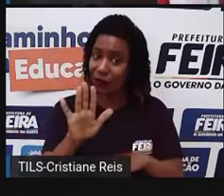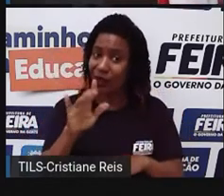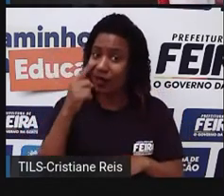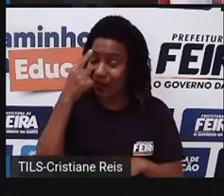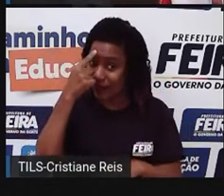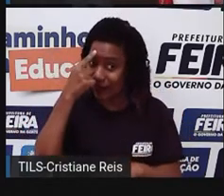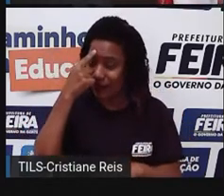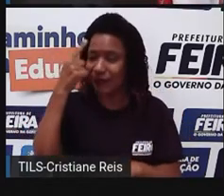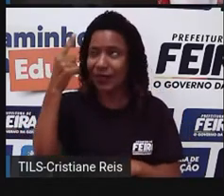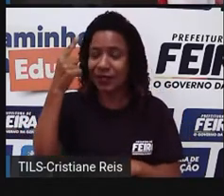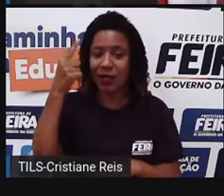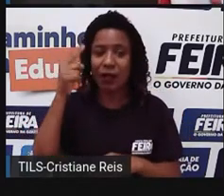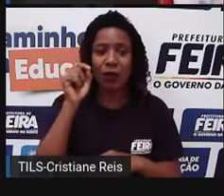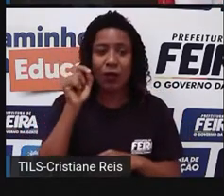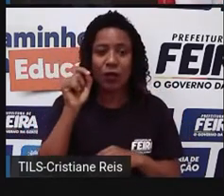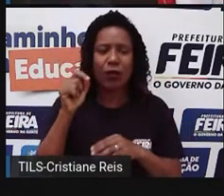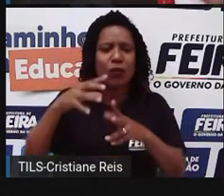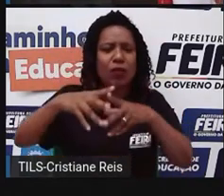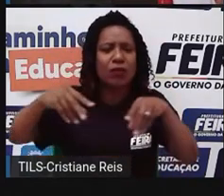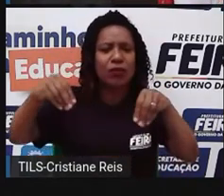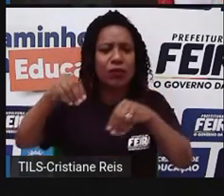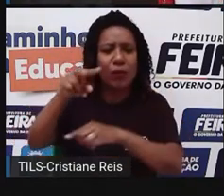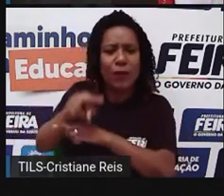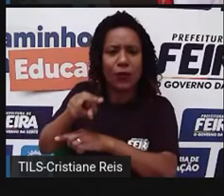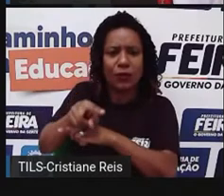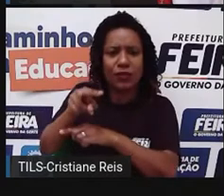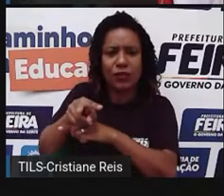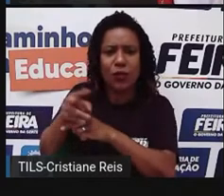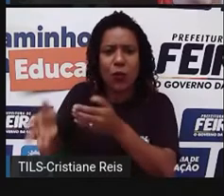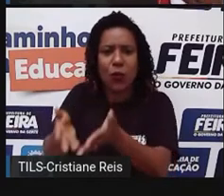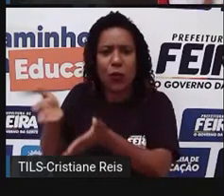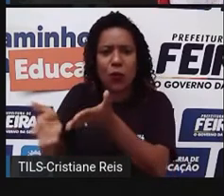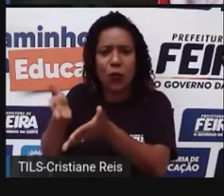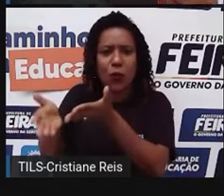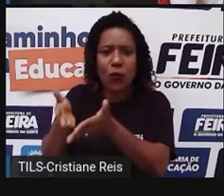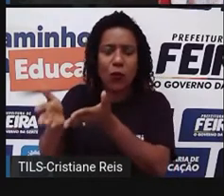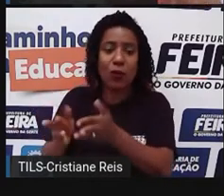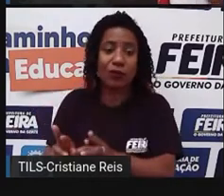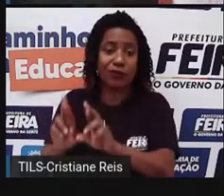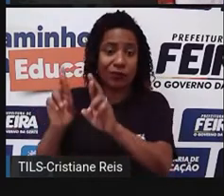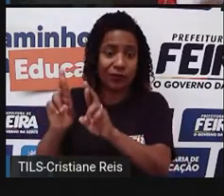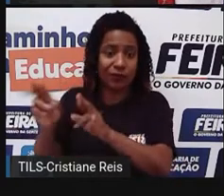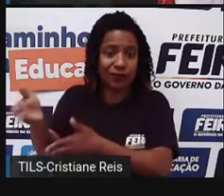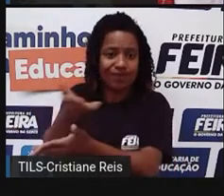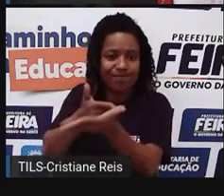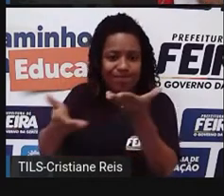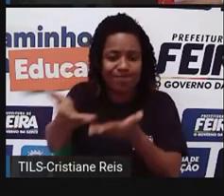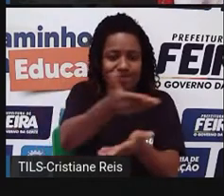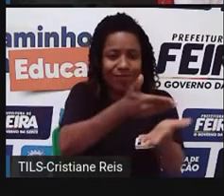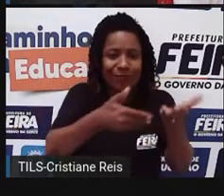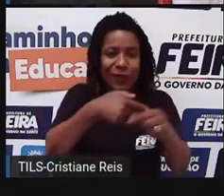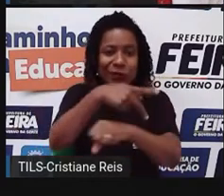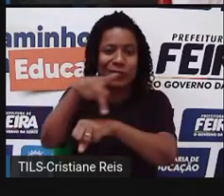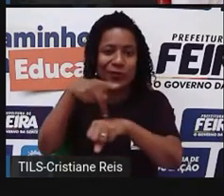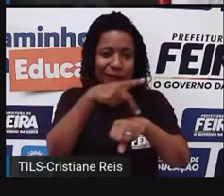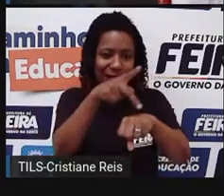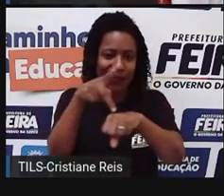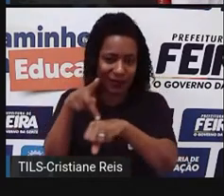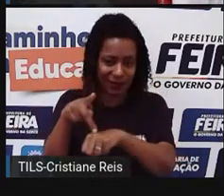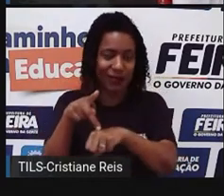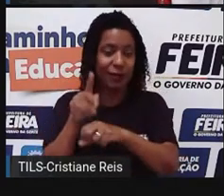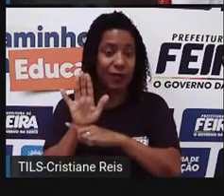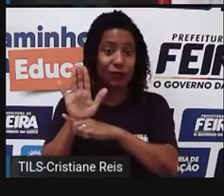esse território, você proteger, é você manter ali e ter o maior número de relações com outros países que venham a